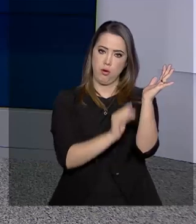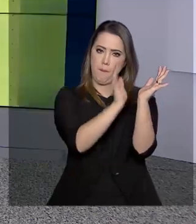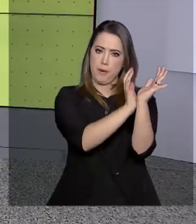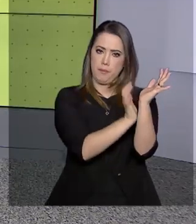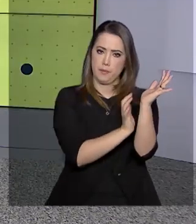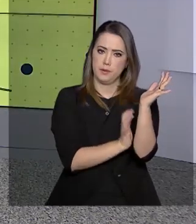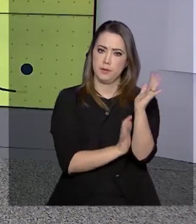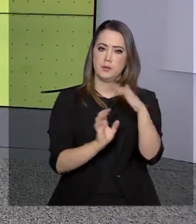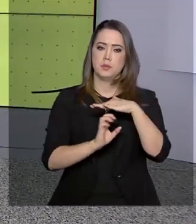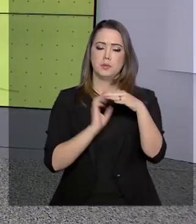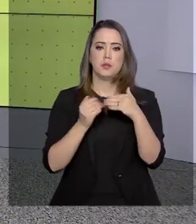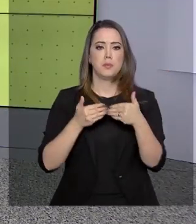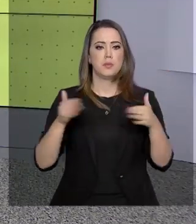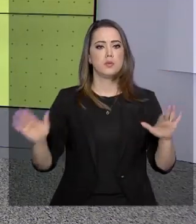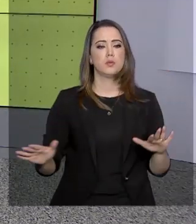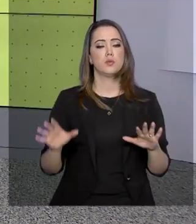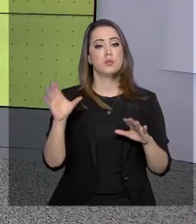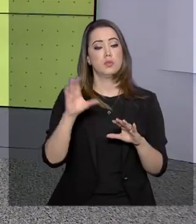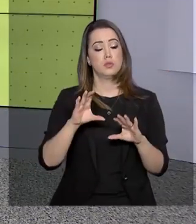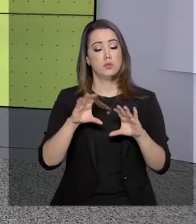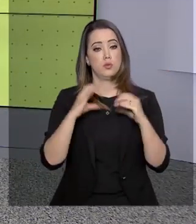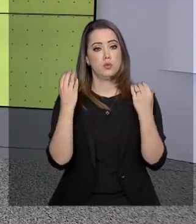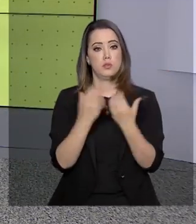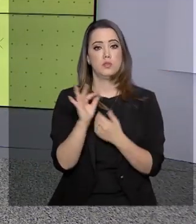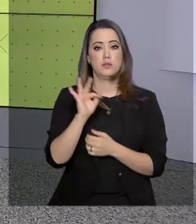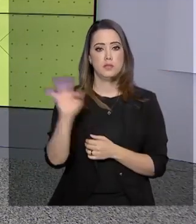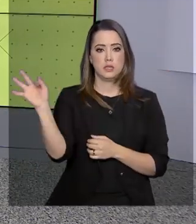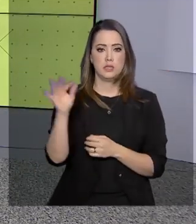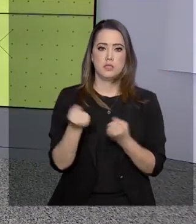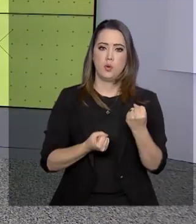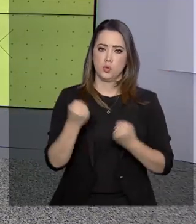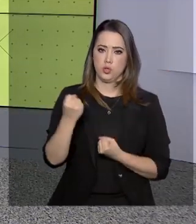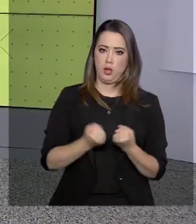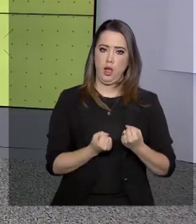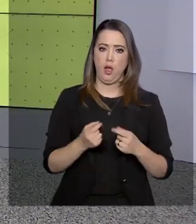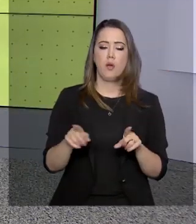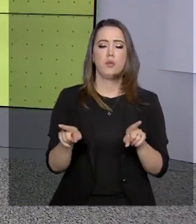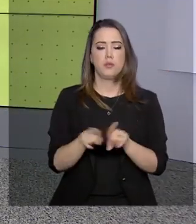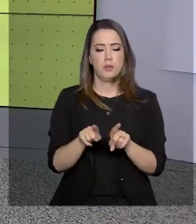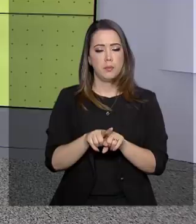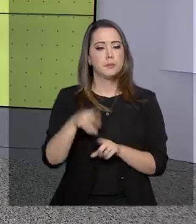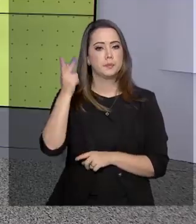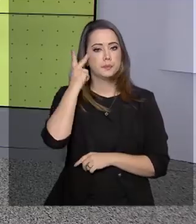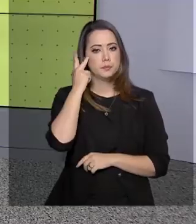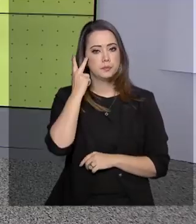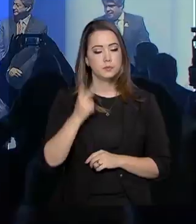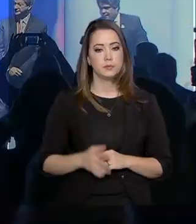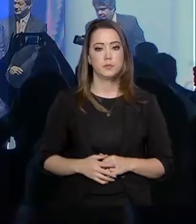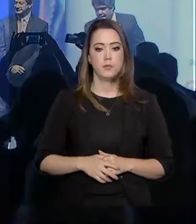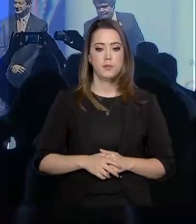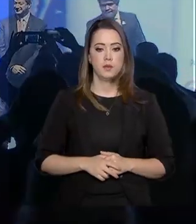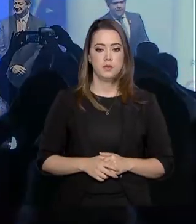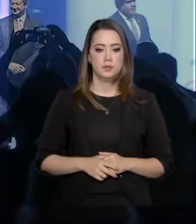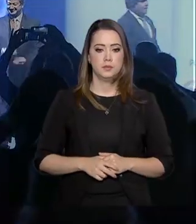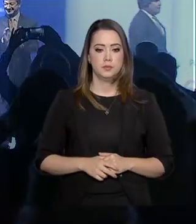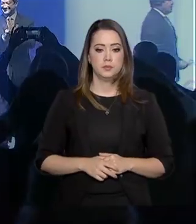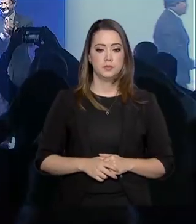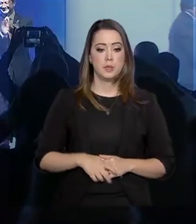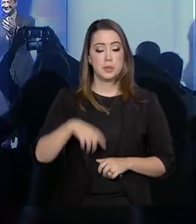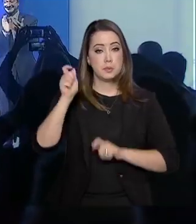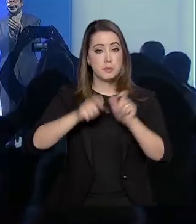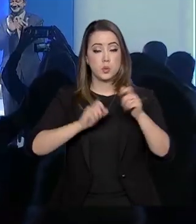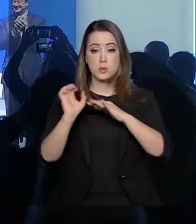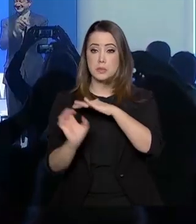abertura do Congresso da Federação Nacional da Distribuição de Veículos Automotores, também em São Paulo. Para uma plateia de